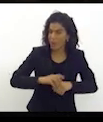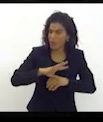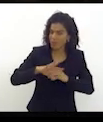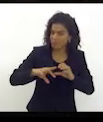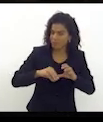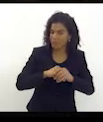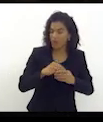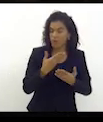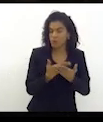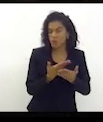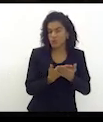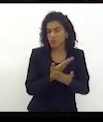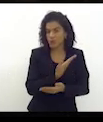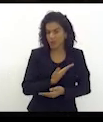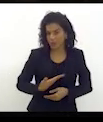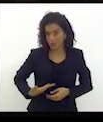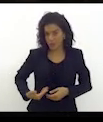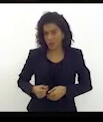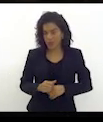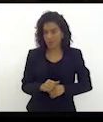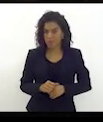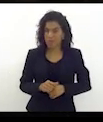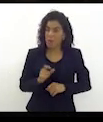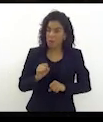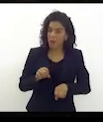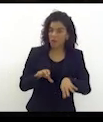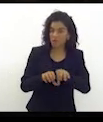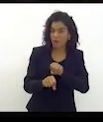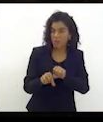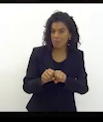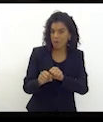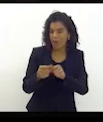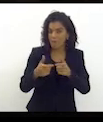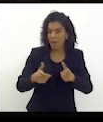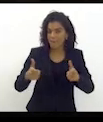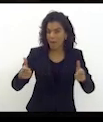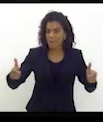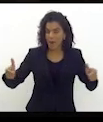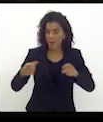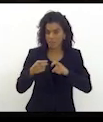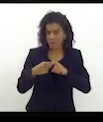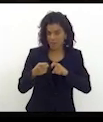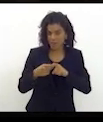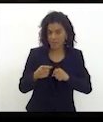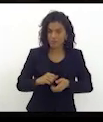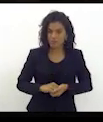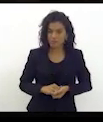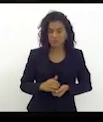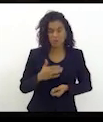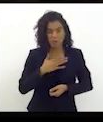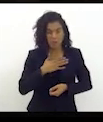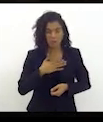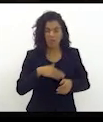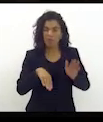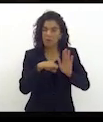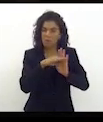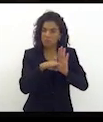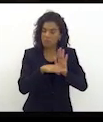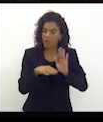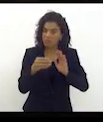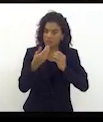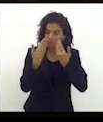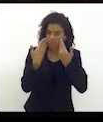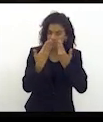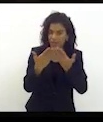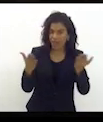estudo gratuito e poderem ser os próximos médicos da região dos lagos. Então, há uma pauta que a minha é muito cara, que a gente conseguiu